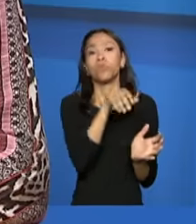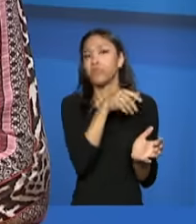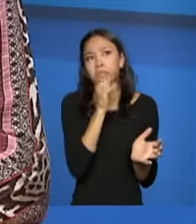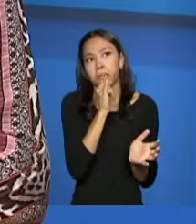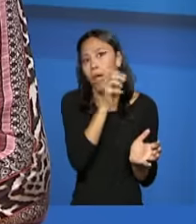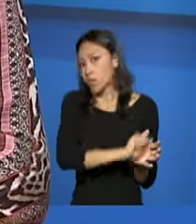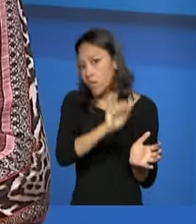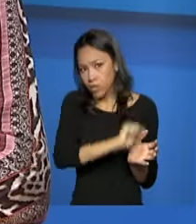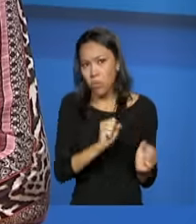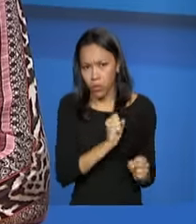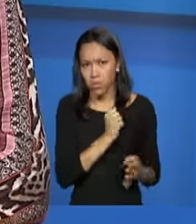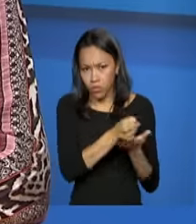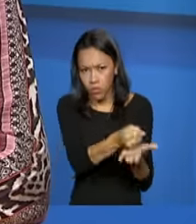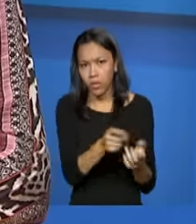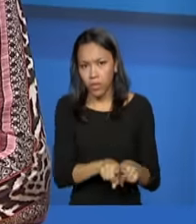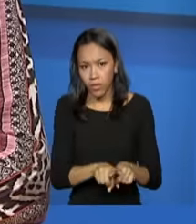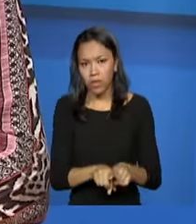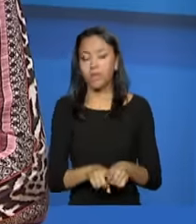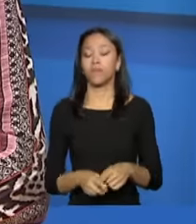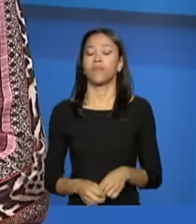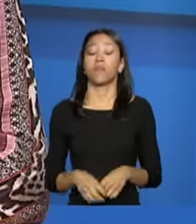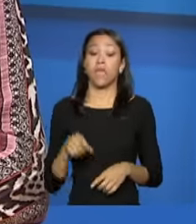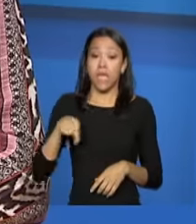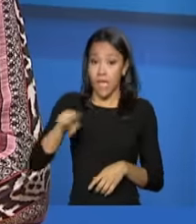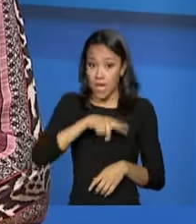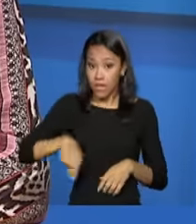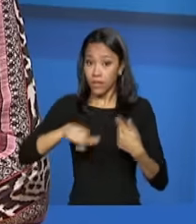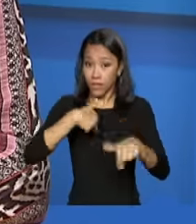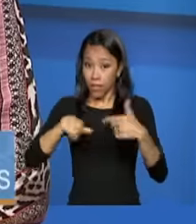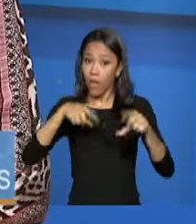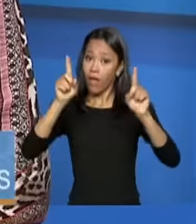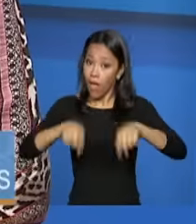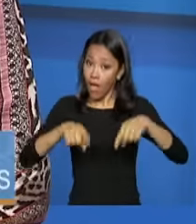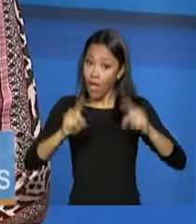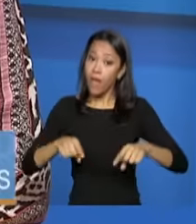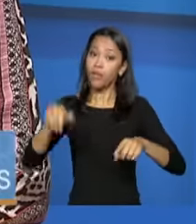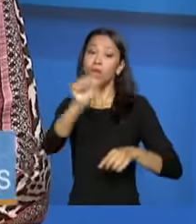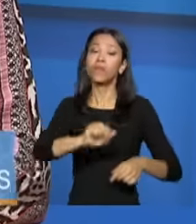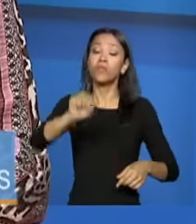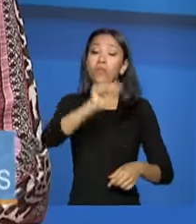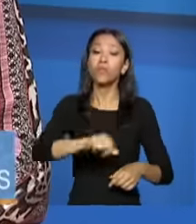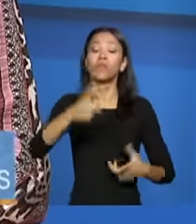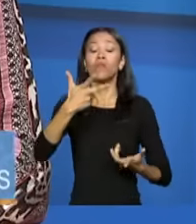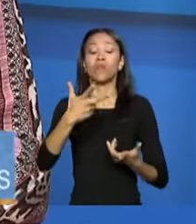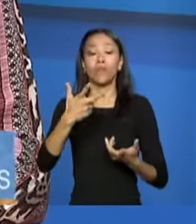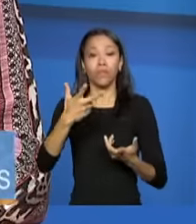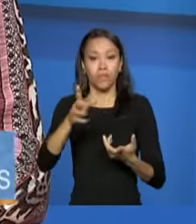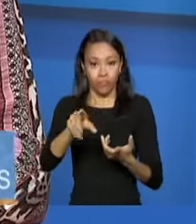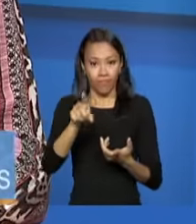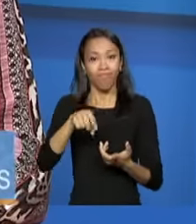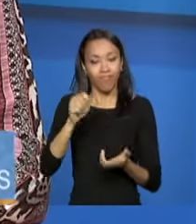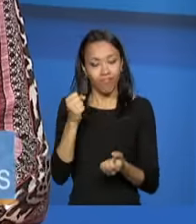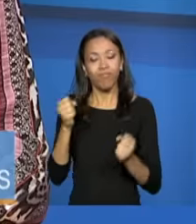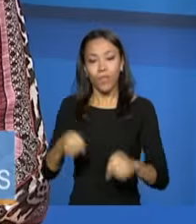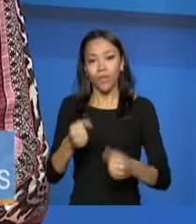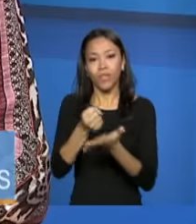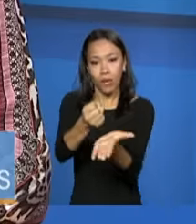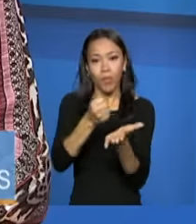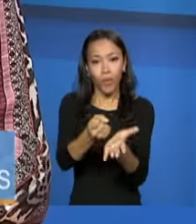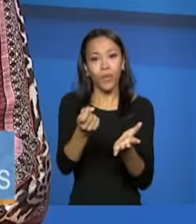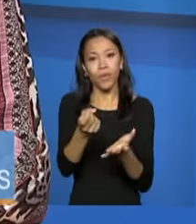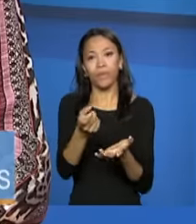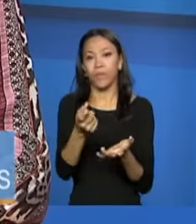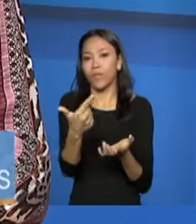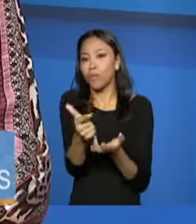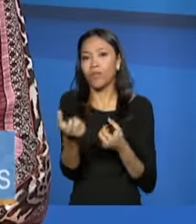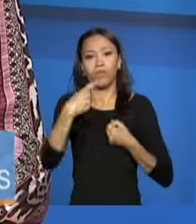Eles podem e são executados no Brasil por entidades não governamentais, mas acho que é importante a gente lembrar que